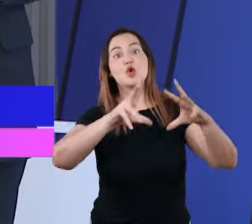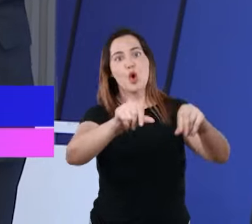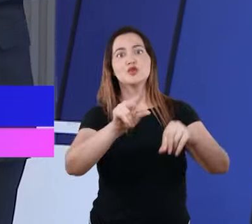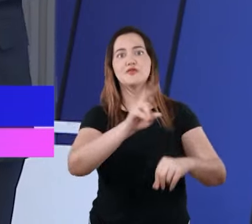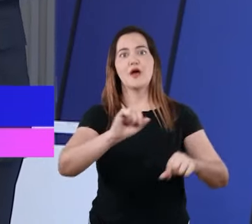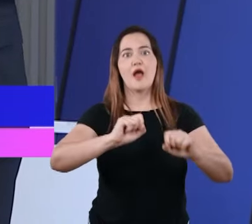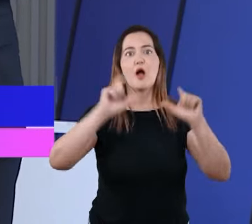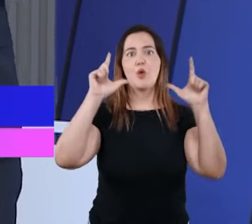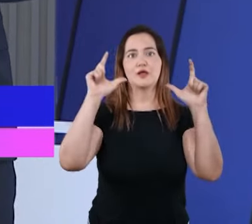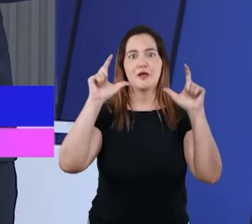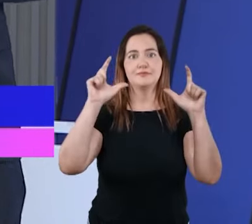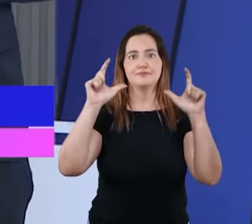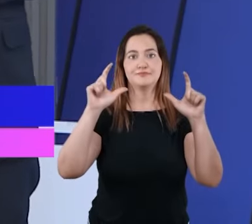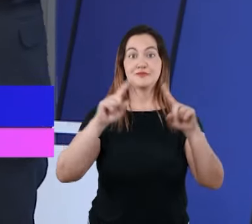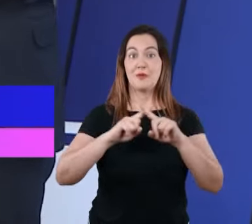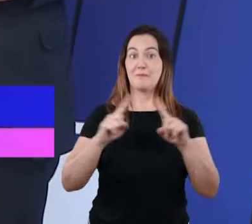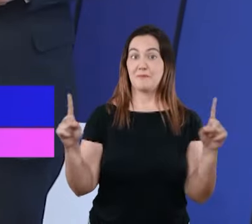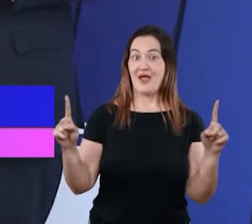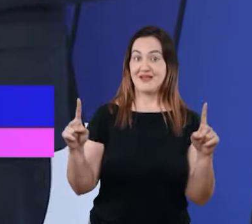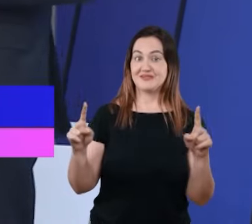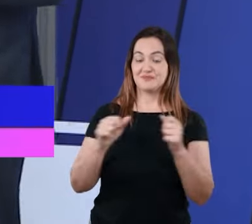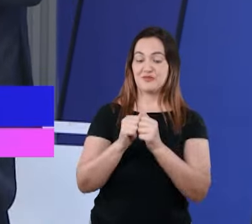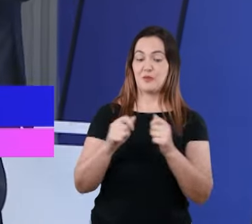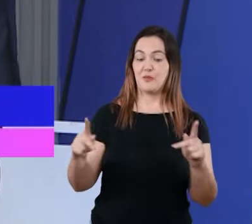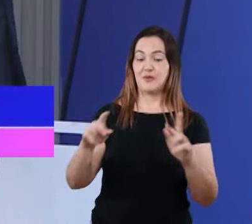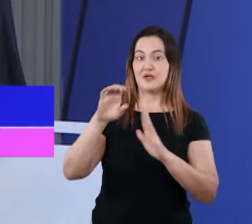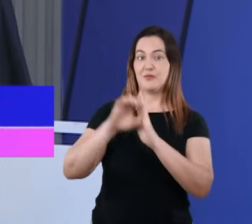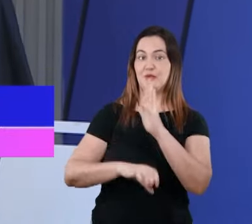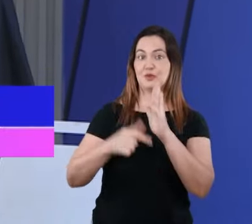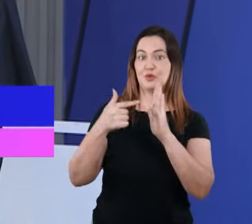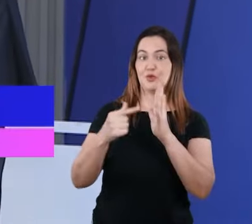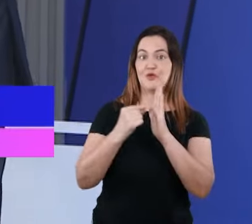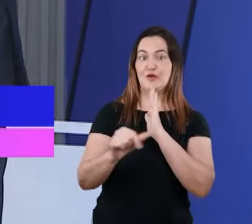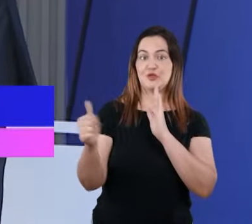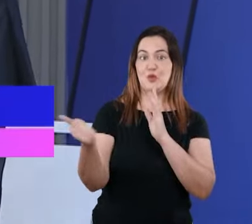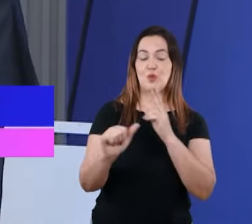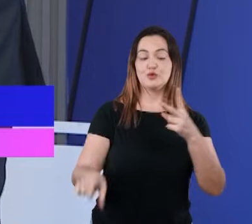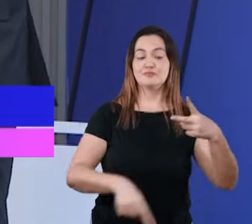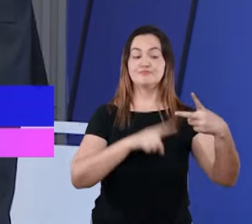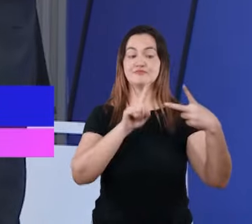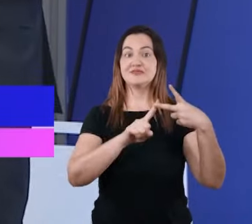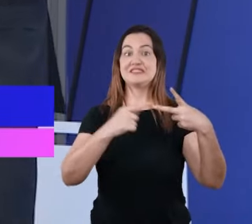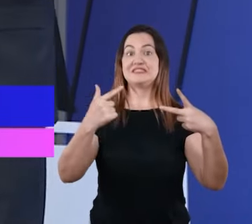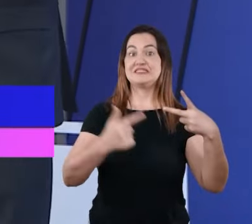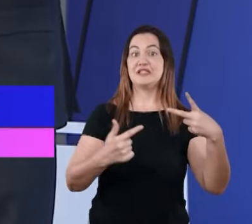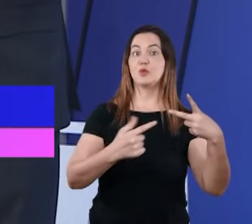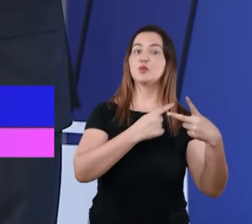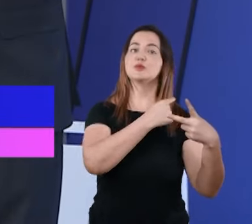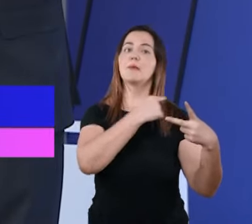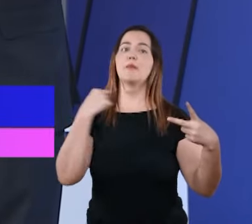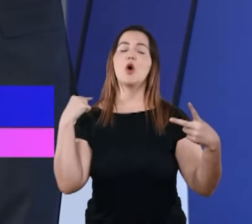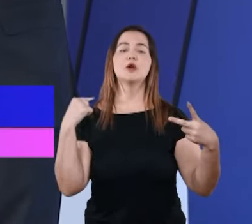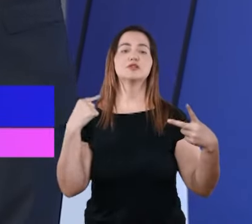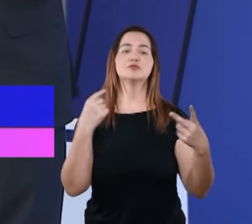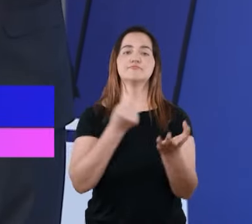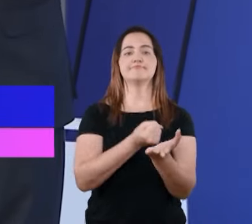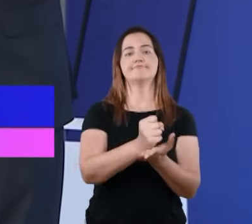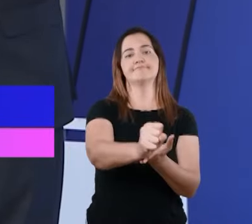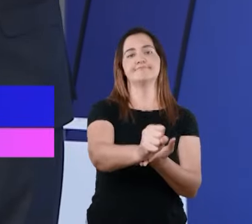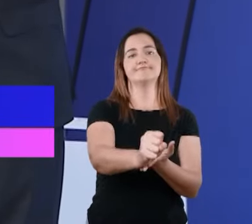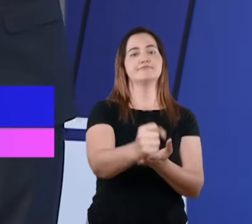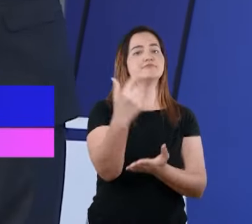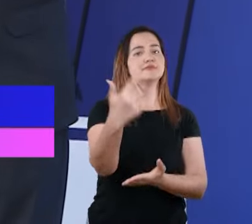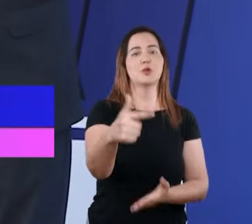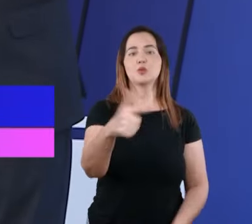sairão. Mas, segundo Apocalipse, capítulo 2.11, a segunda morte é uma morte que não tem